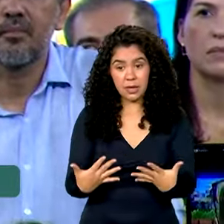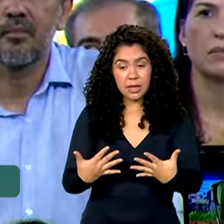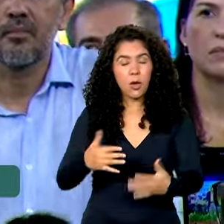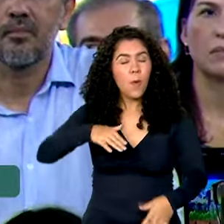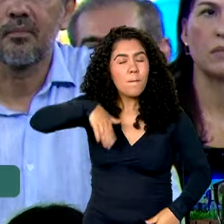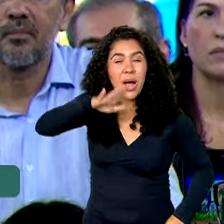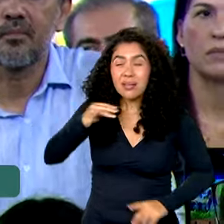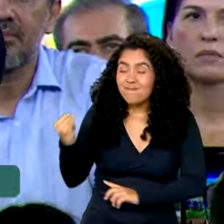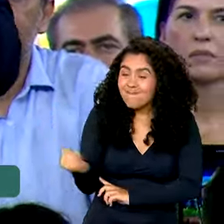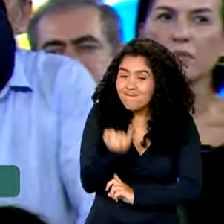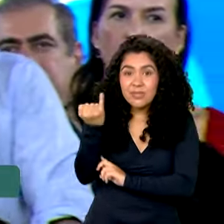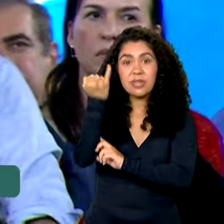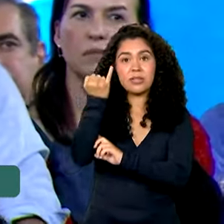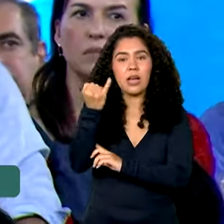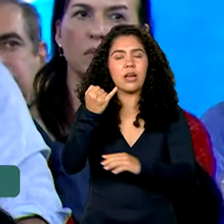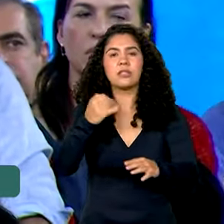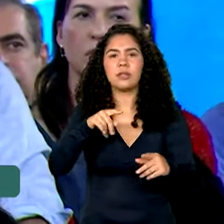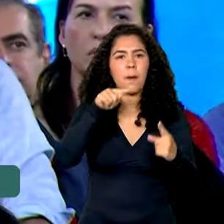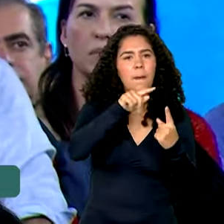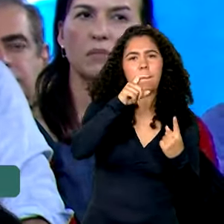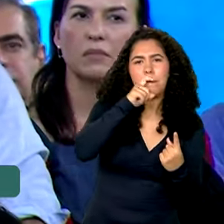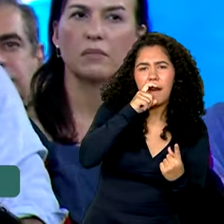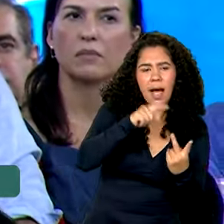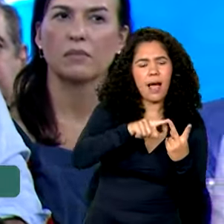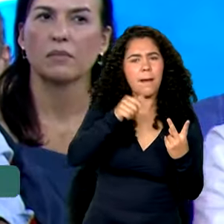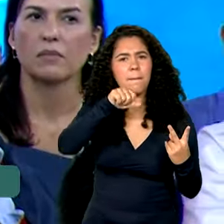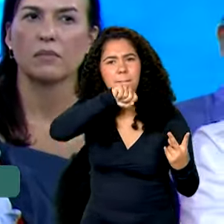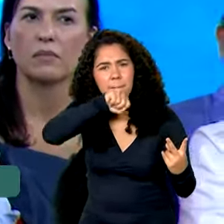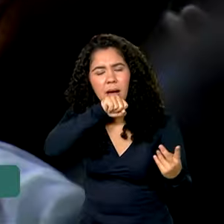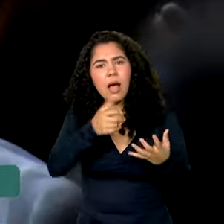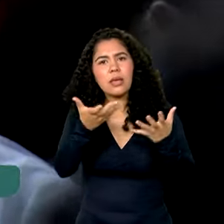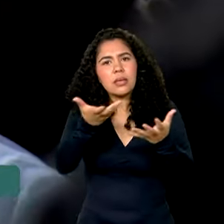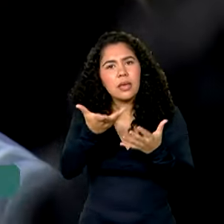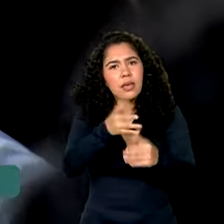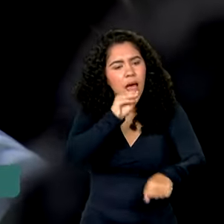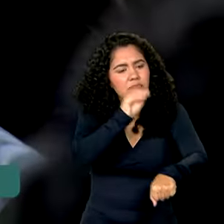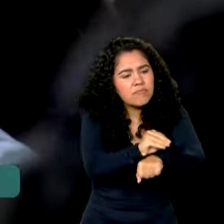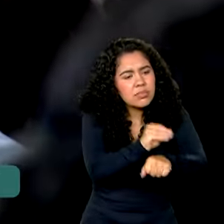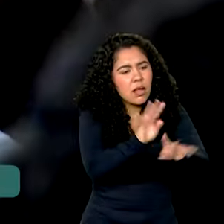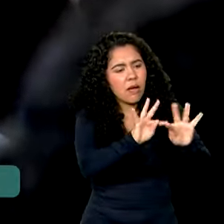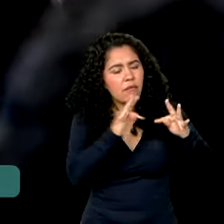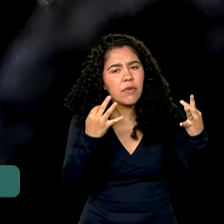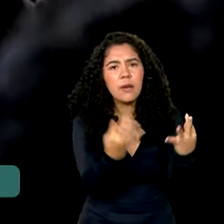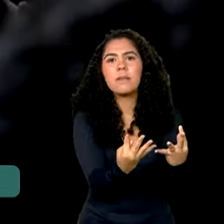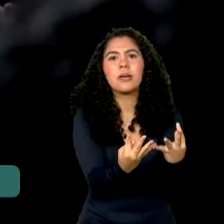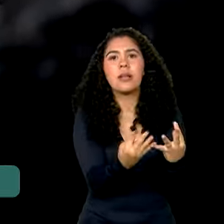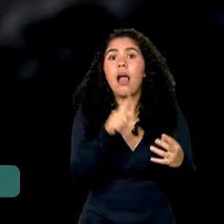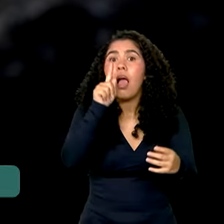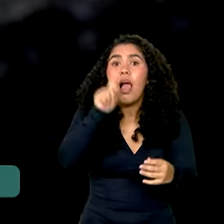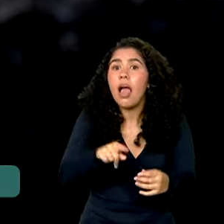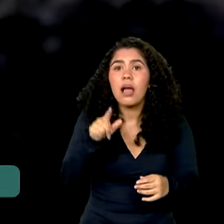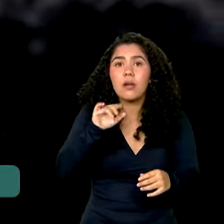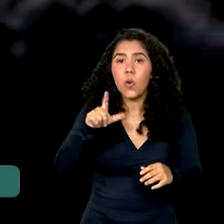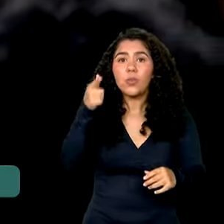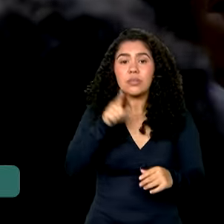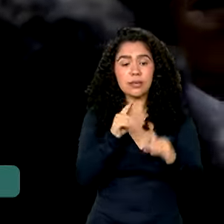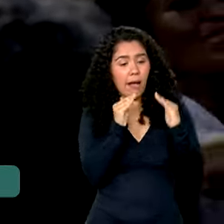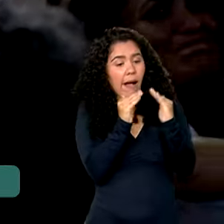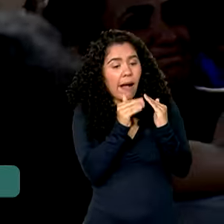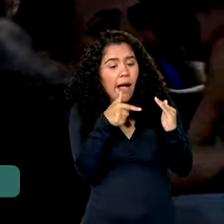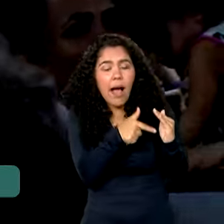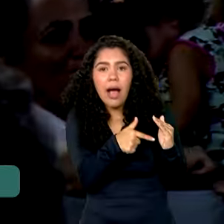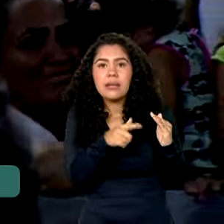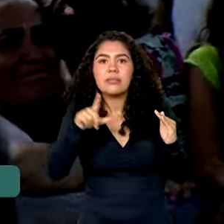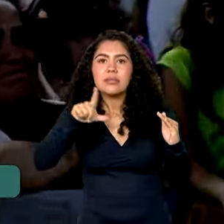para um pai ou para uma mãe que quer criar sua família é ter uma casinha, é ter um